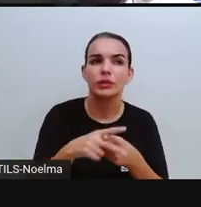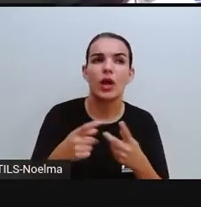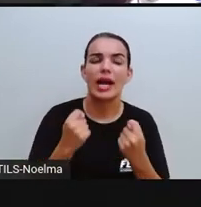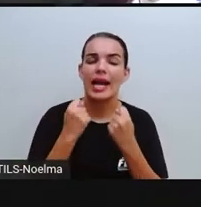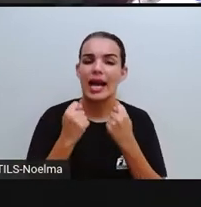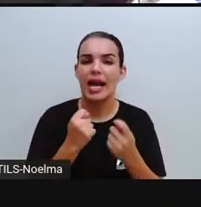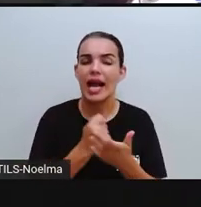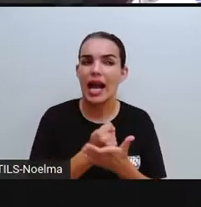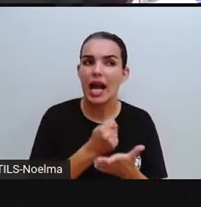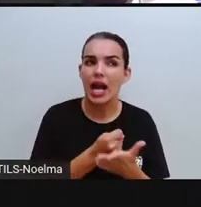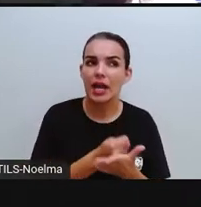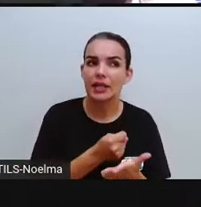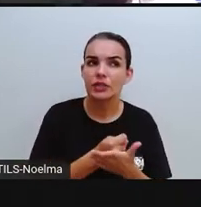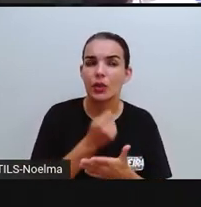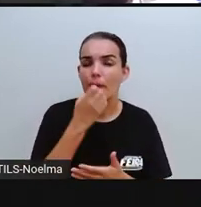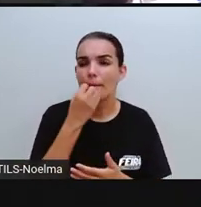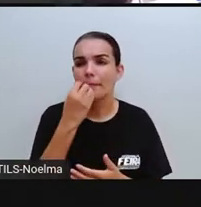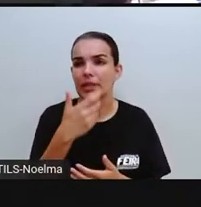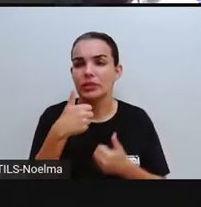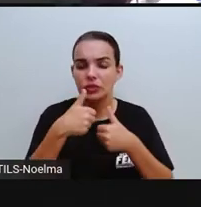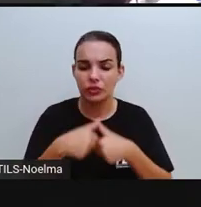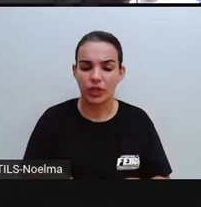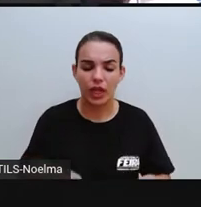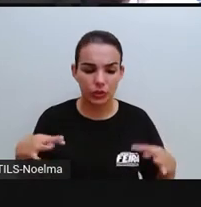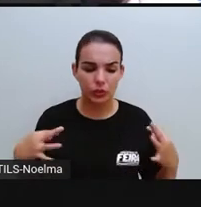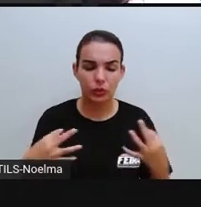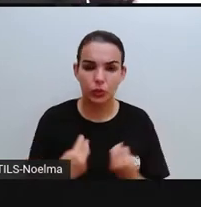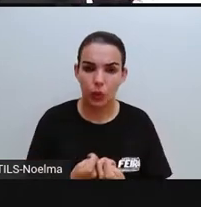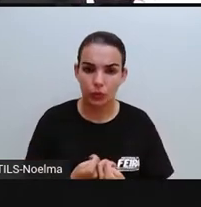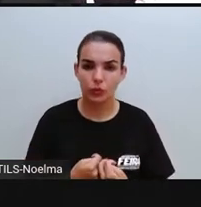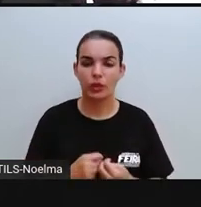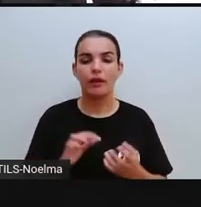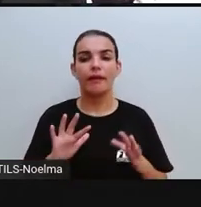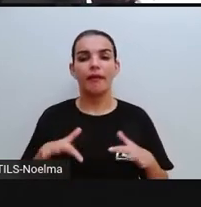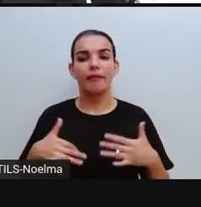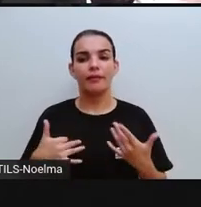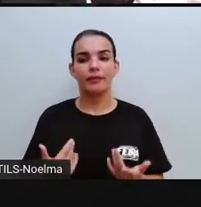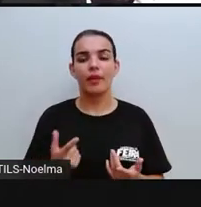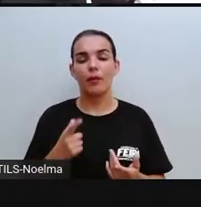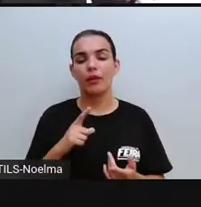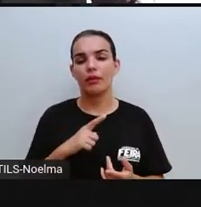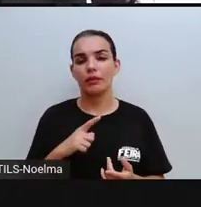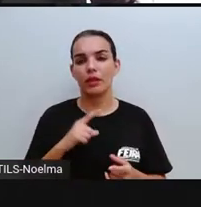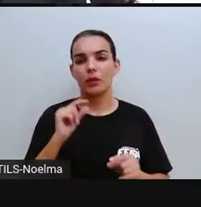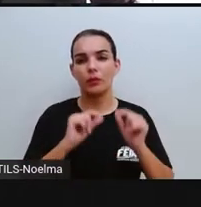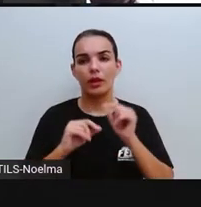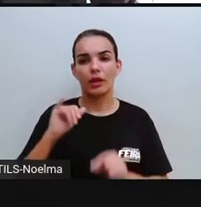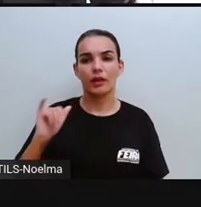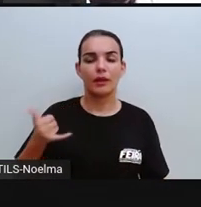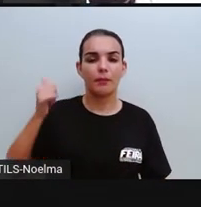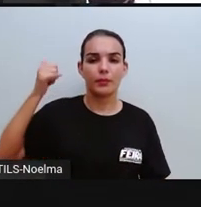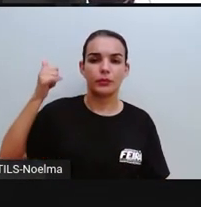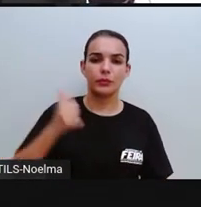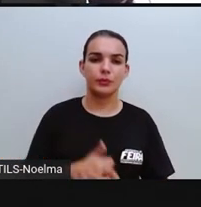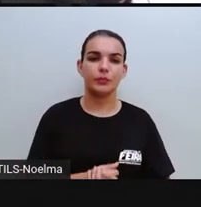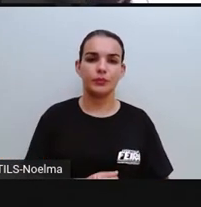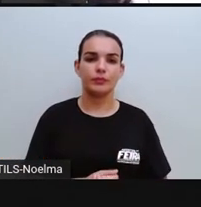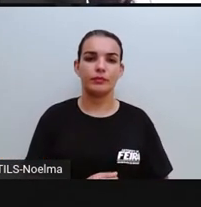o bem-estar de todos, tá? E aí a Pró falou que era através dos impostos. Então, ó,